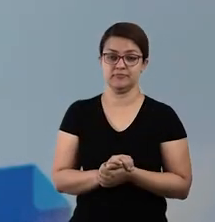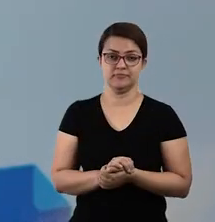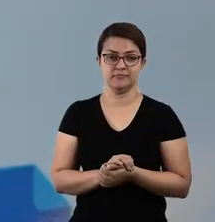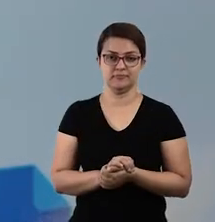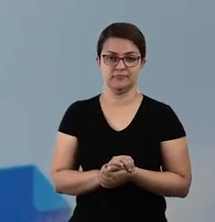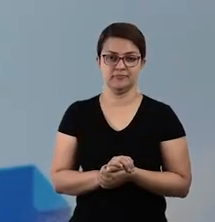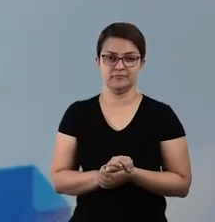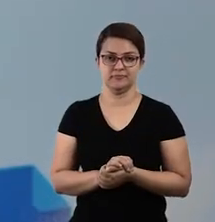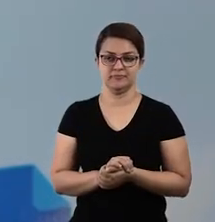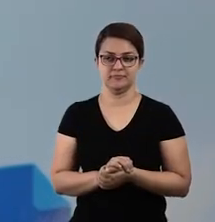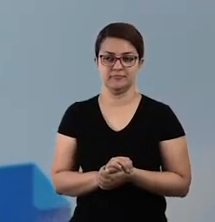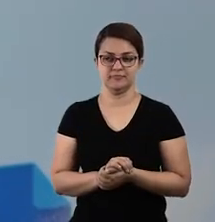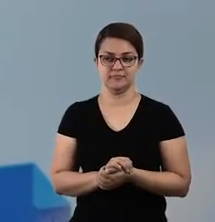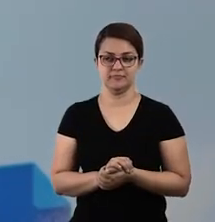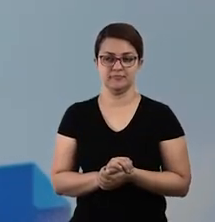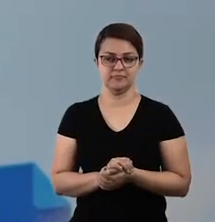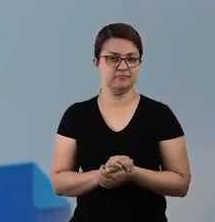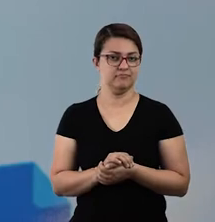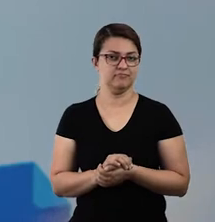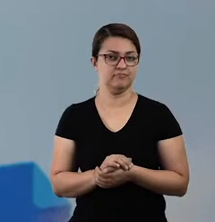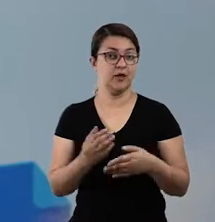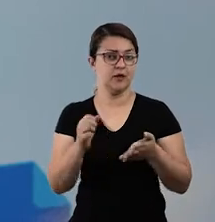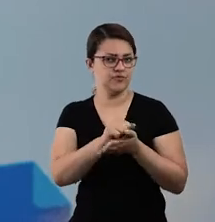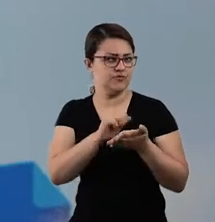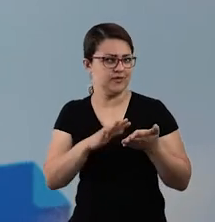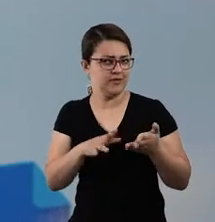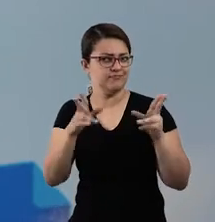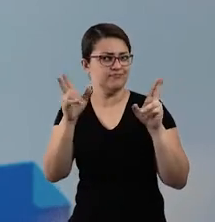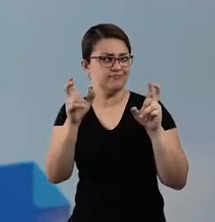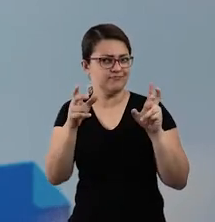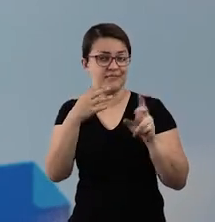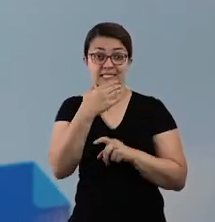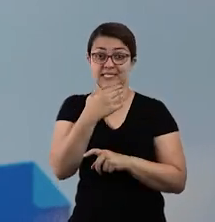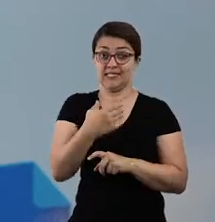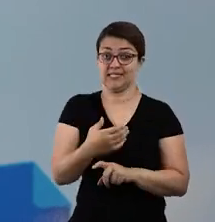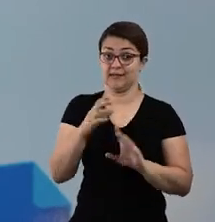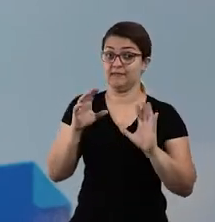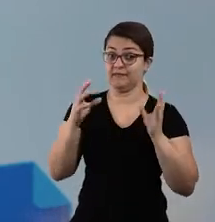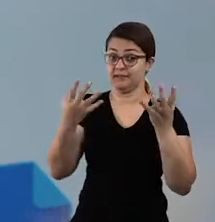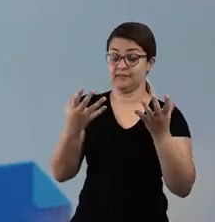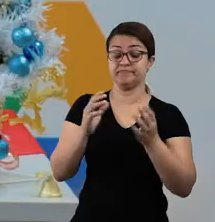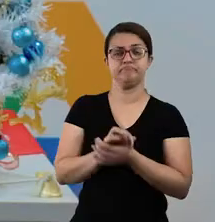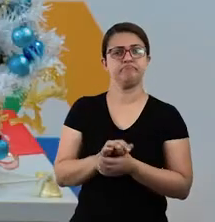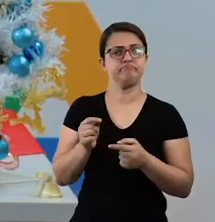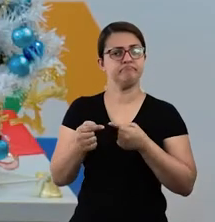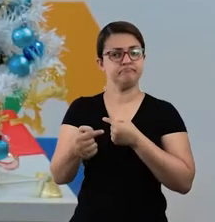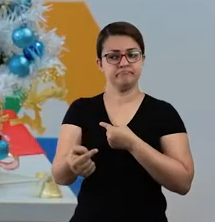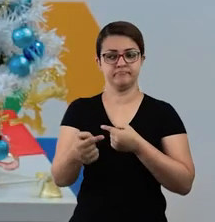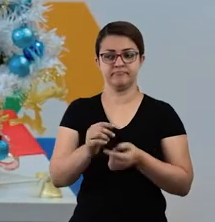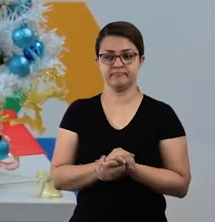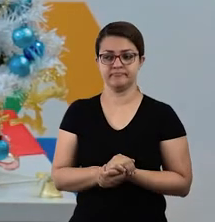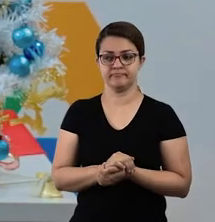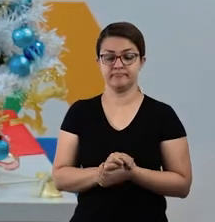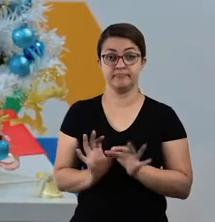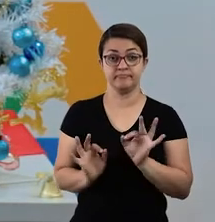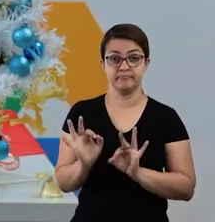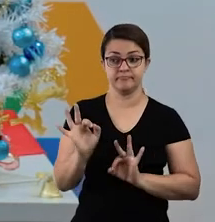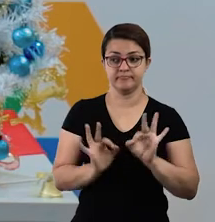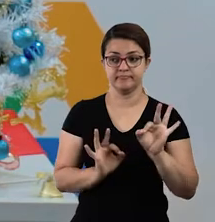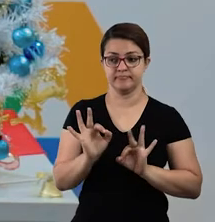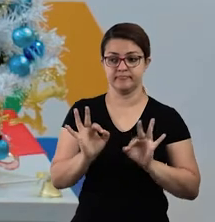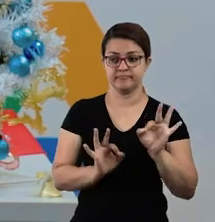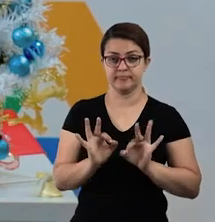a de Natal no Lição de Casa. Para a atividade dessa semana, nós